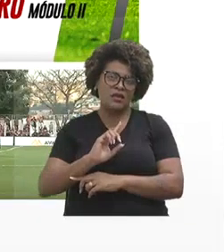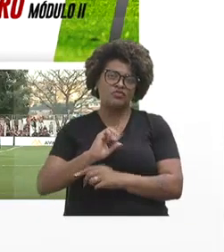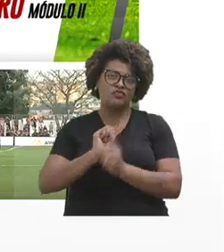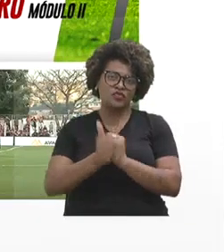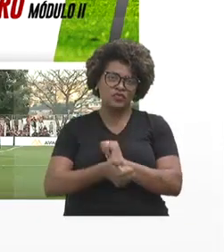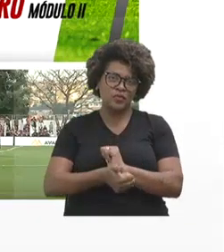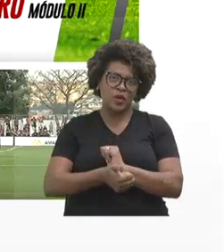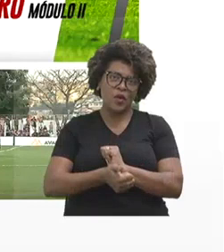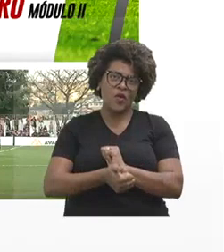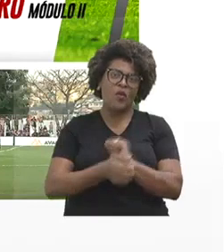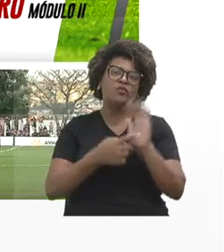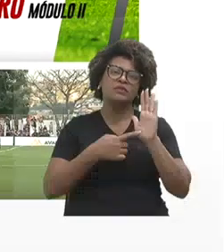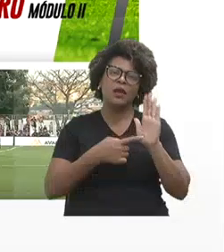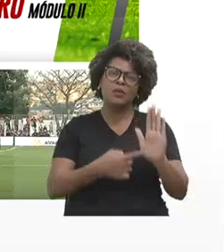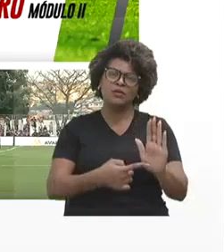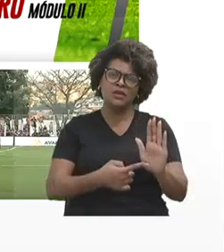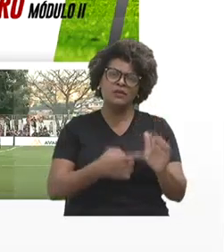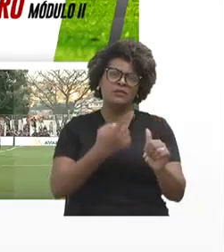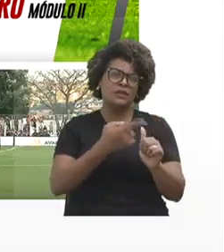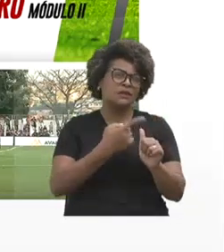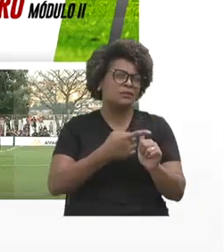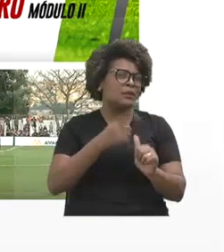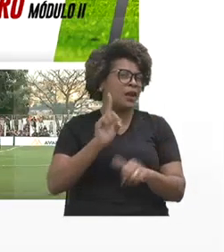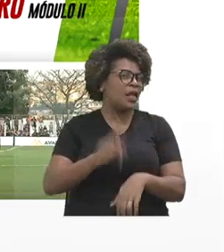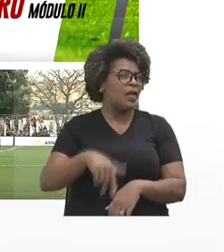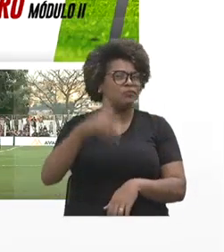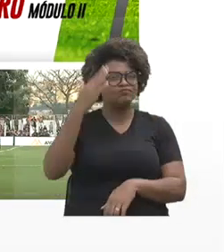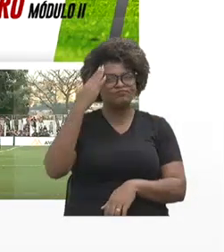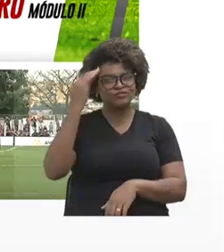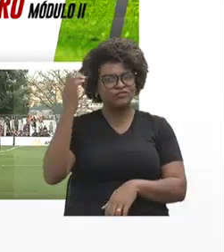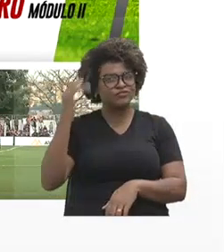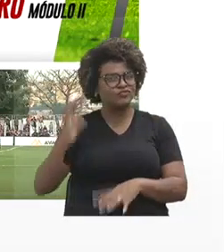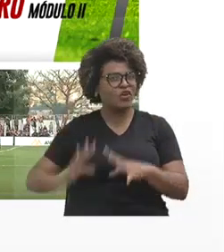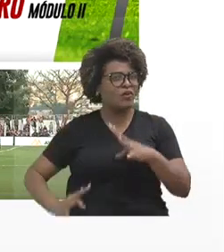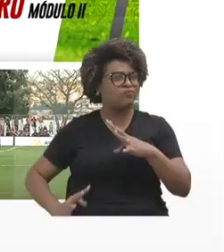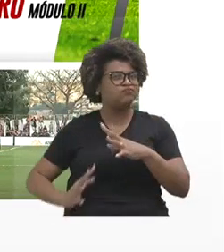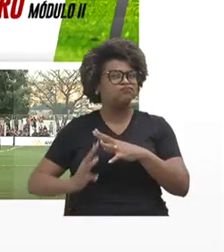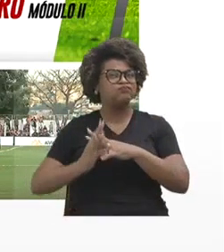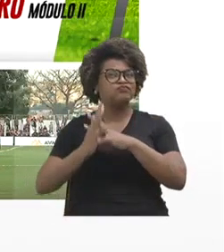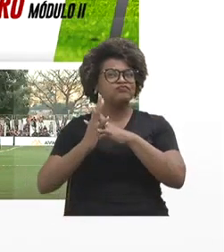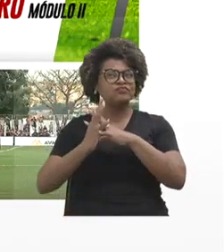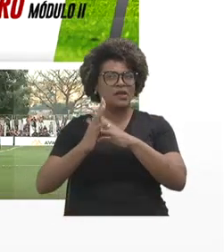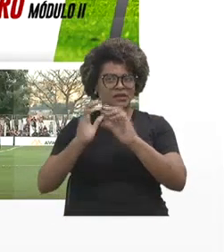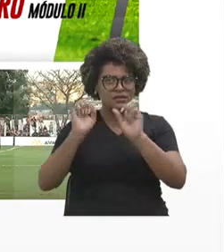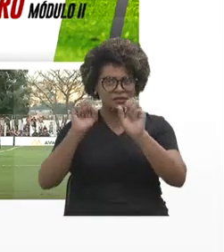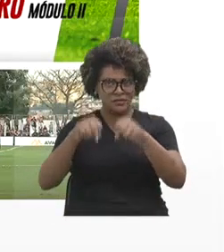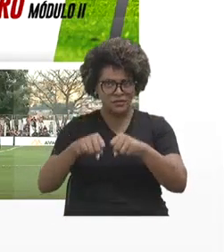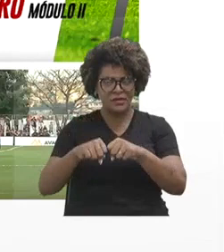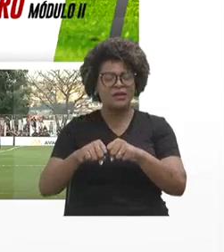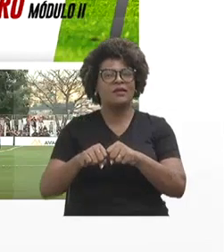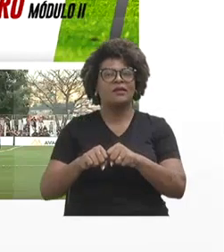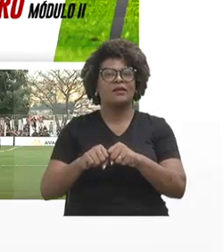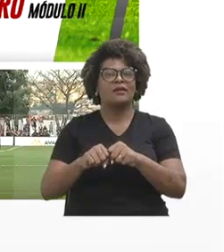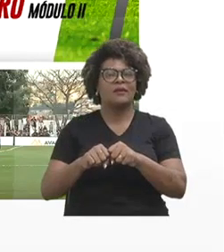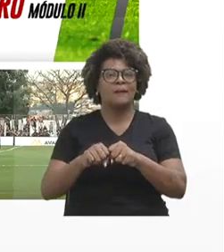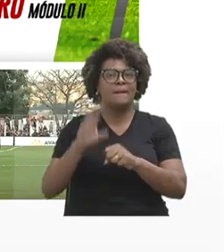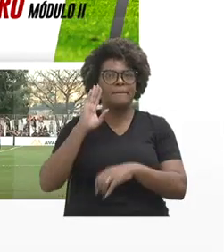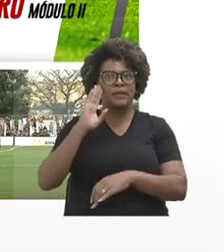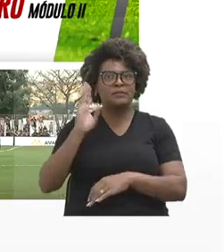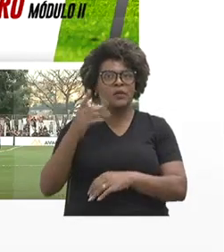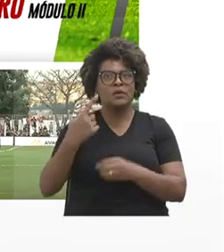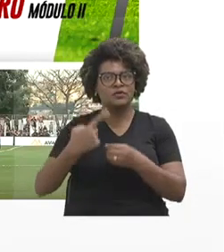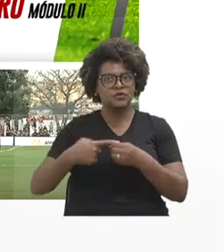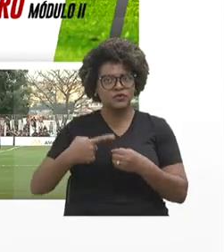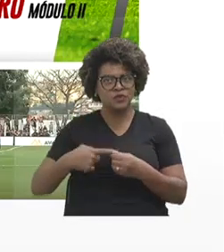Então, é um projeto de muito sucesso que a gente está trazendo, principalmente no âmbito da interiorização. O módulo